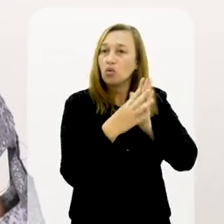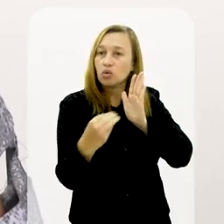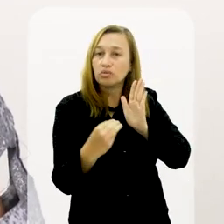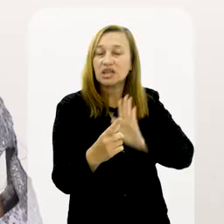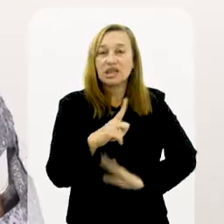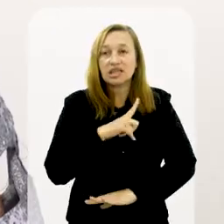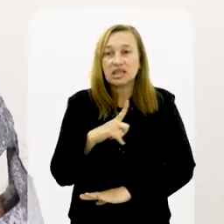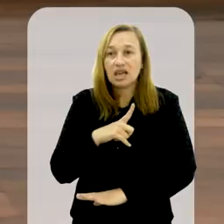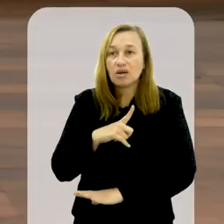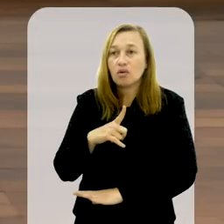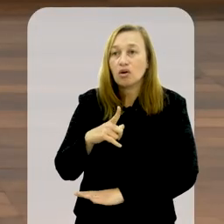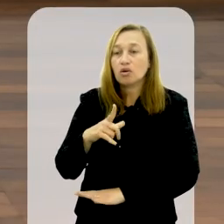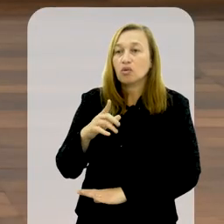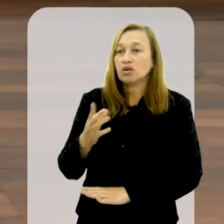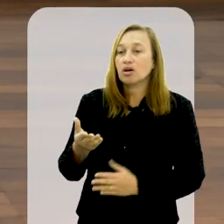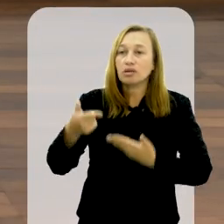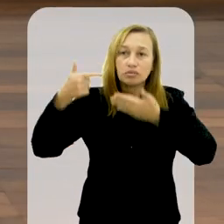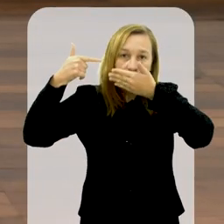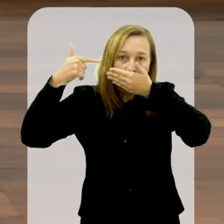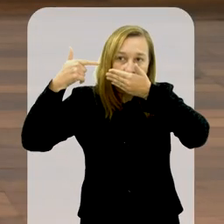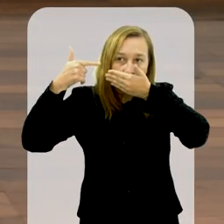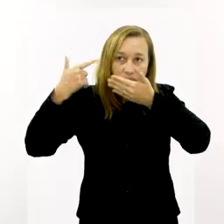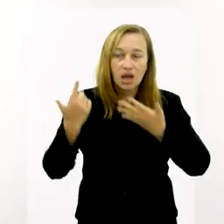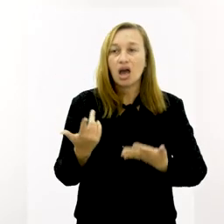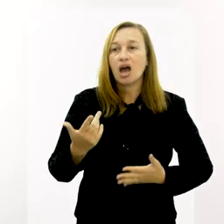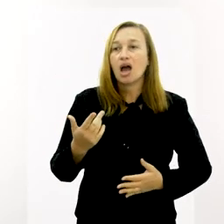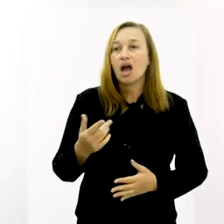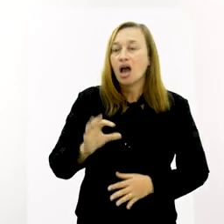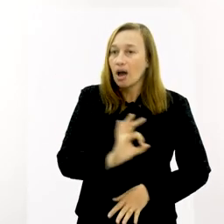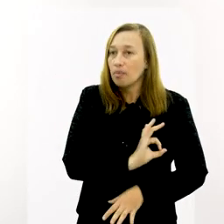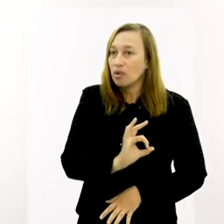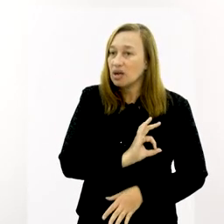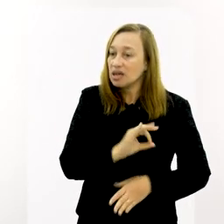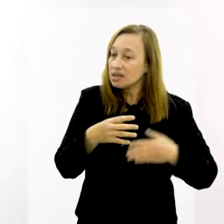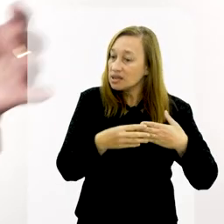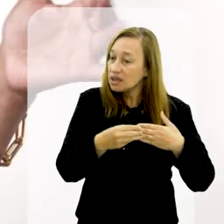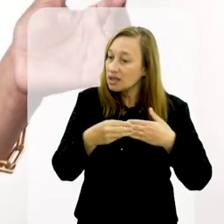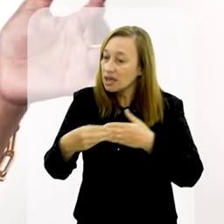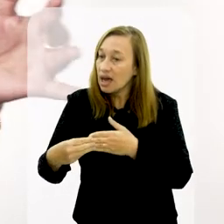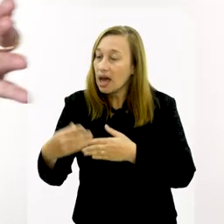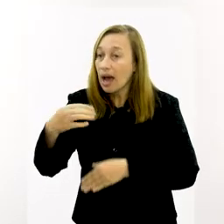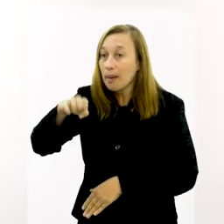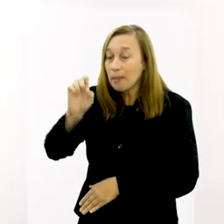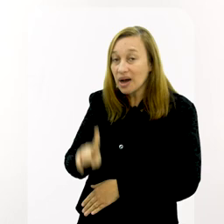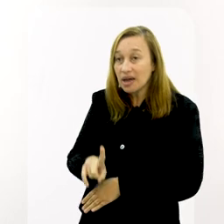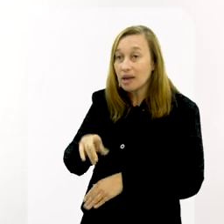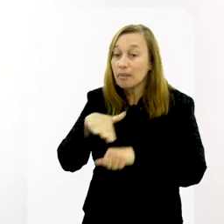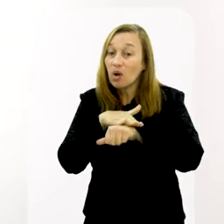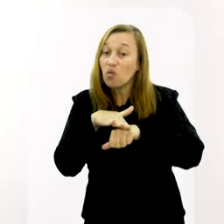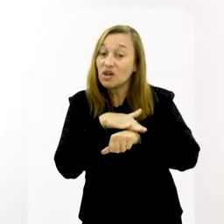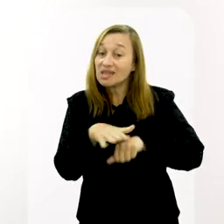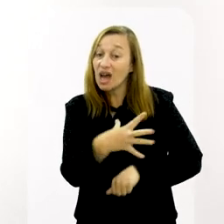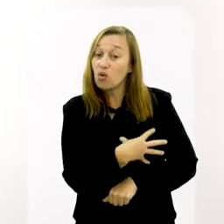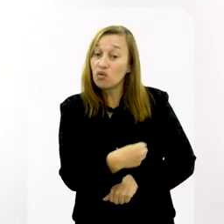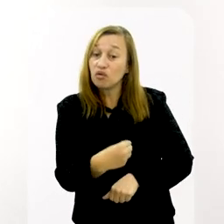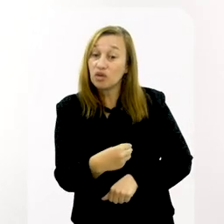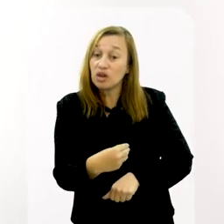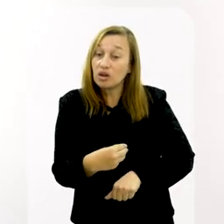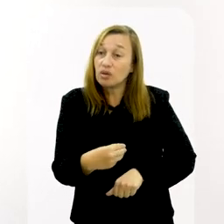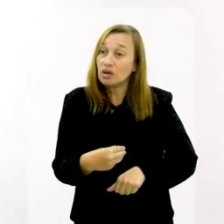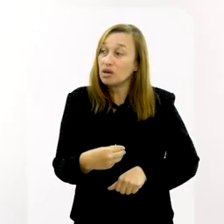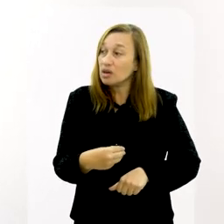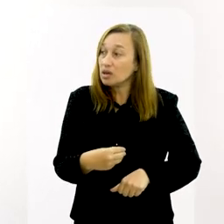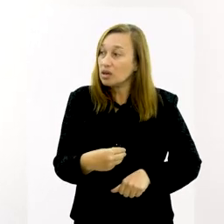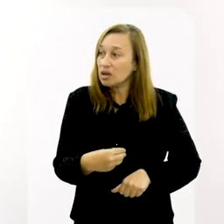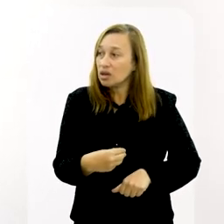E o maior exemplo que nós temos é que quando é um caso de sequestro, a polícia primeiro traz a mãe para tentar falar